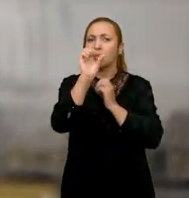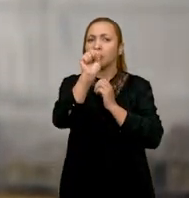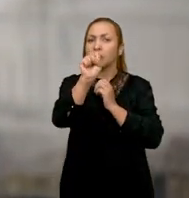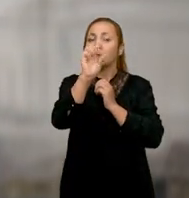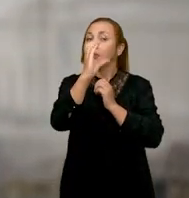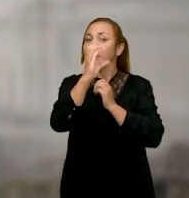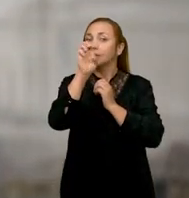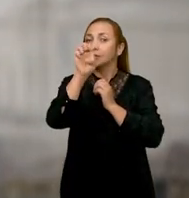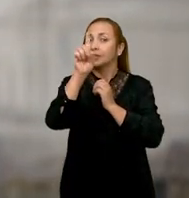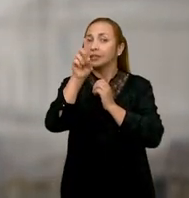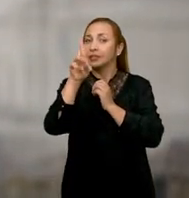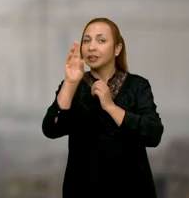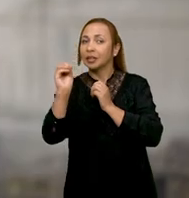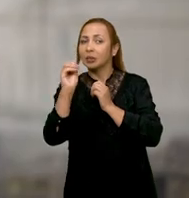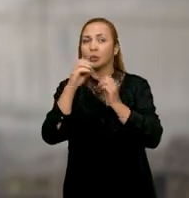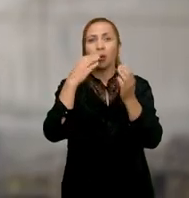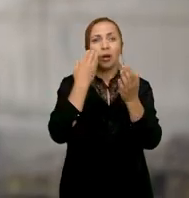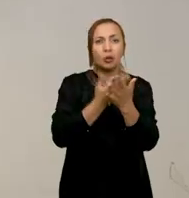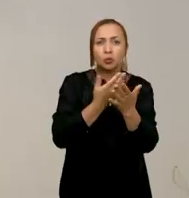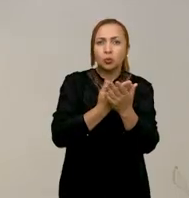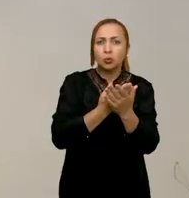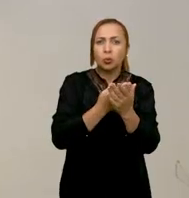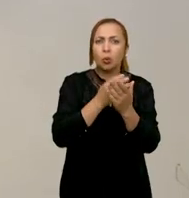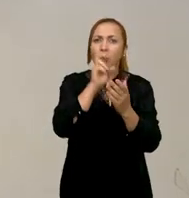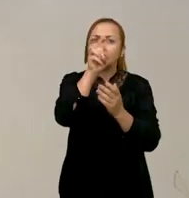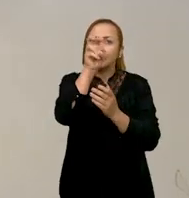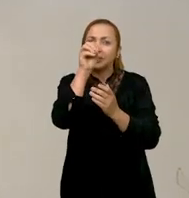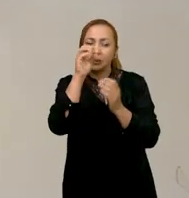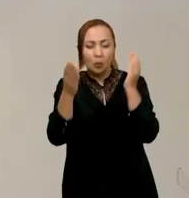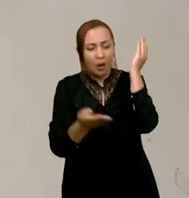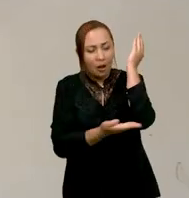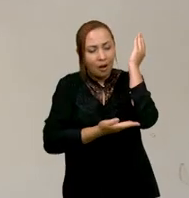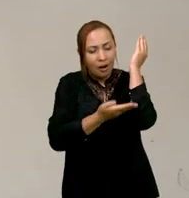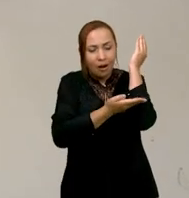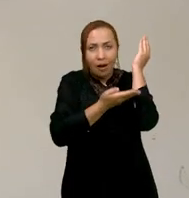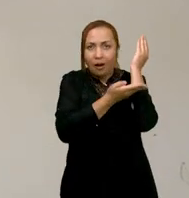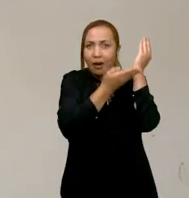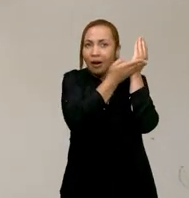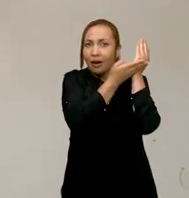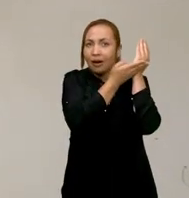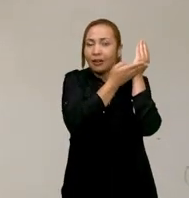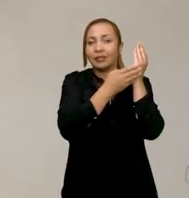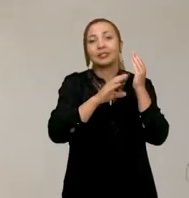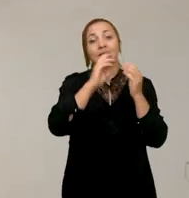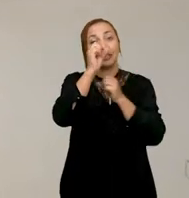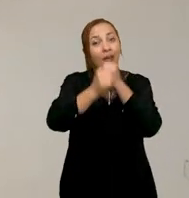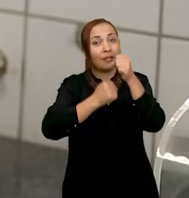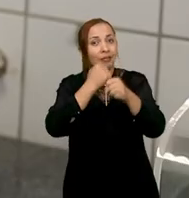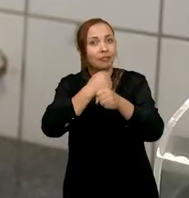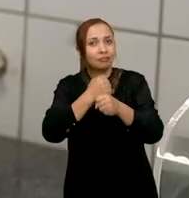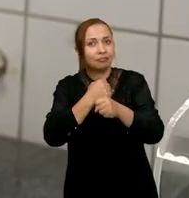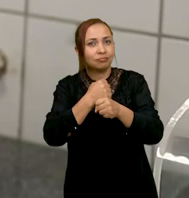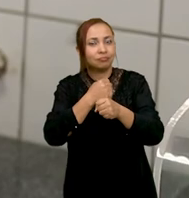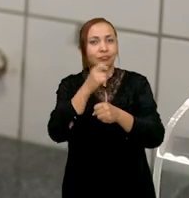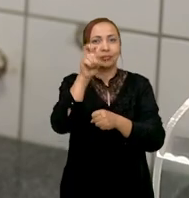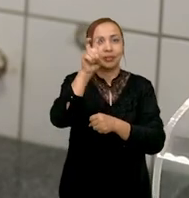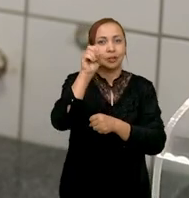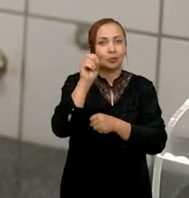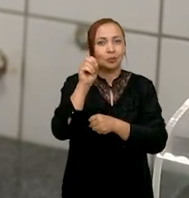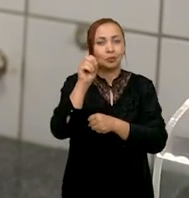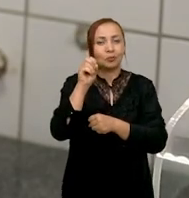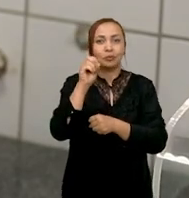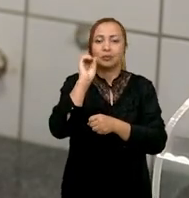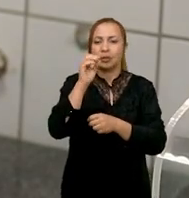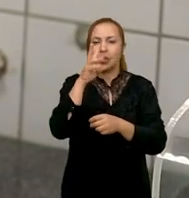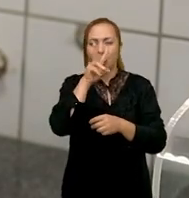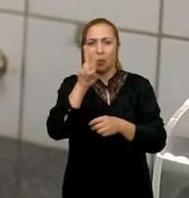e estudamos os últimos 50 anéis de crescimento das árvores, ou seja, os últimos 50 anos. Utilizamos os